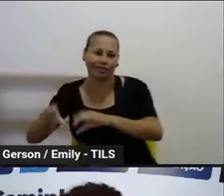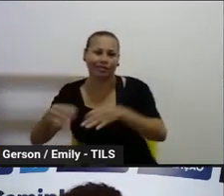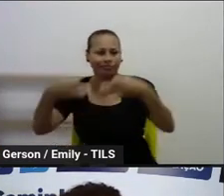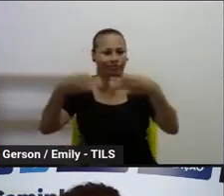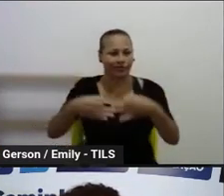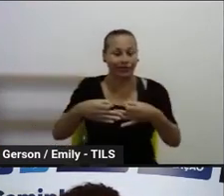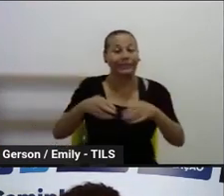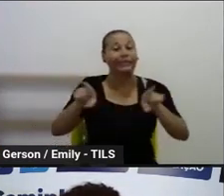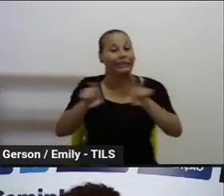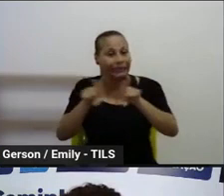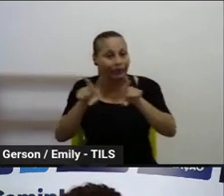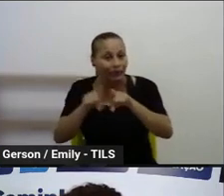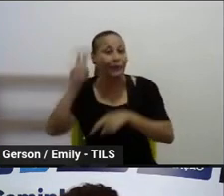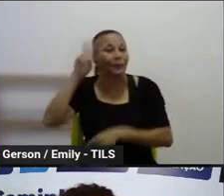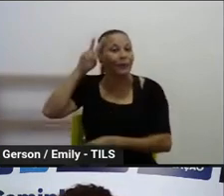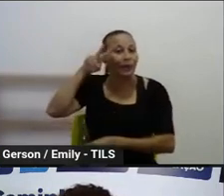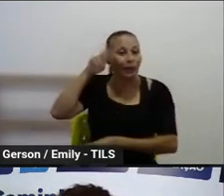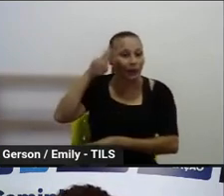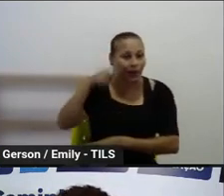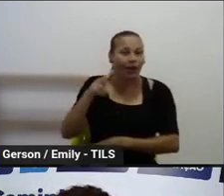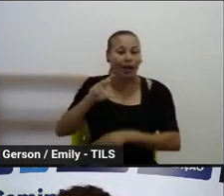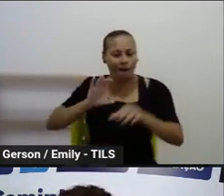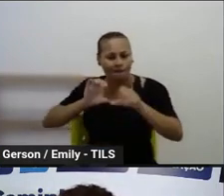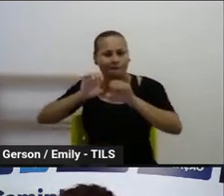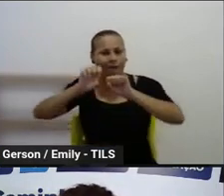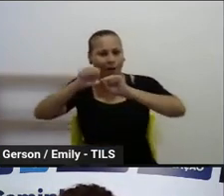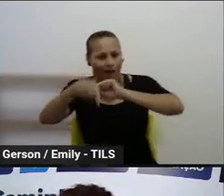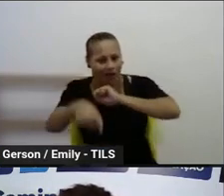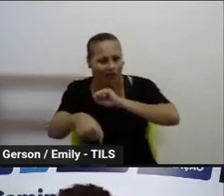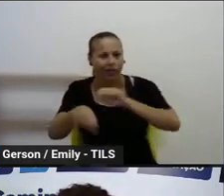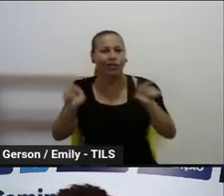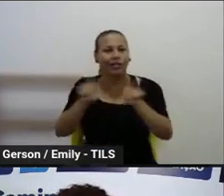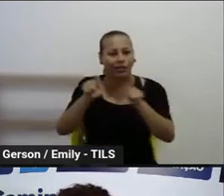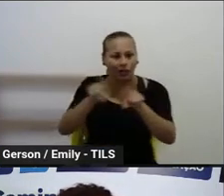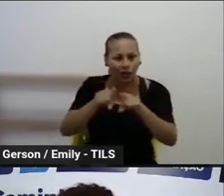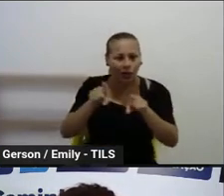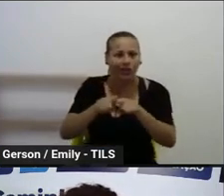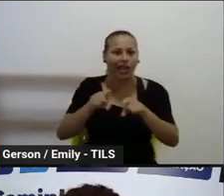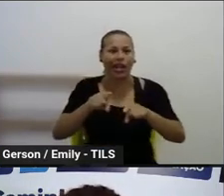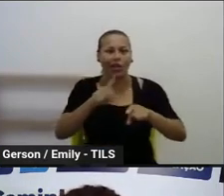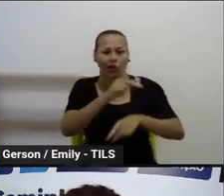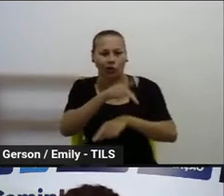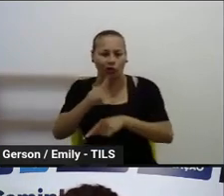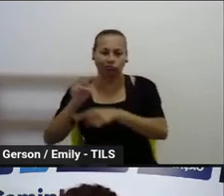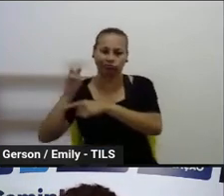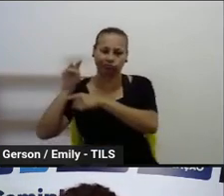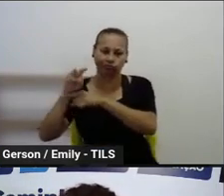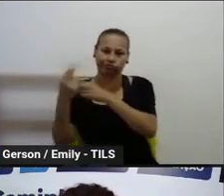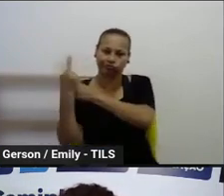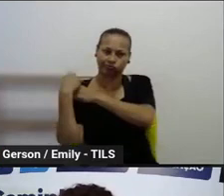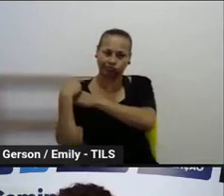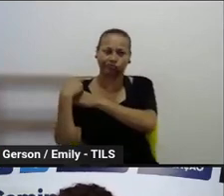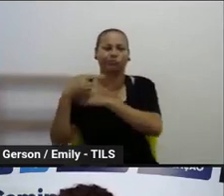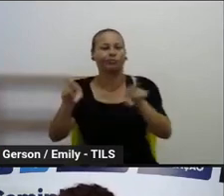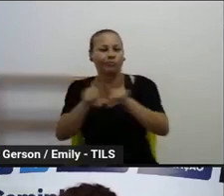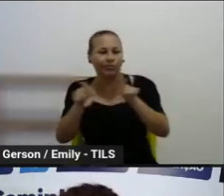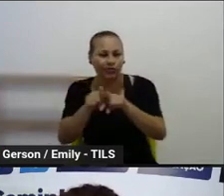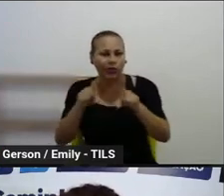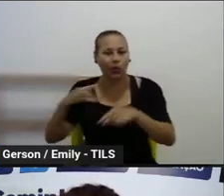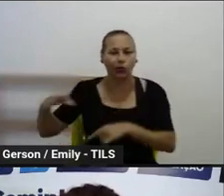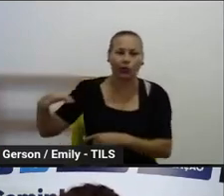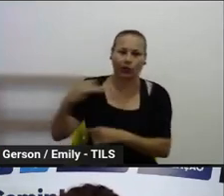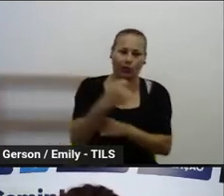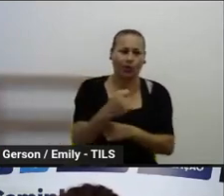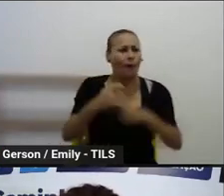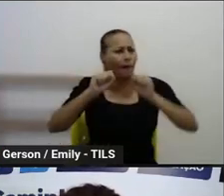também que teremos formação para a coordenação, para o coordenador, para o gestor também, toda a equipe gestora.